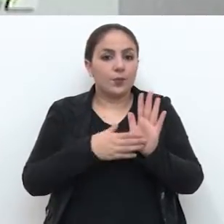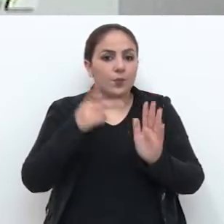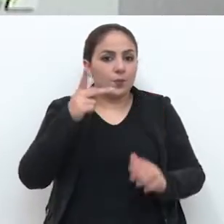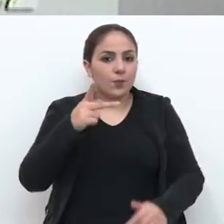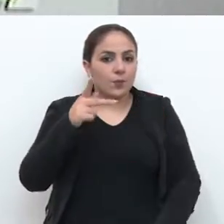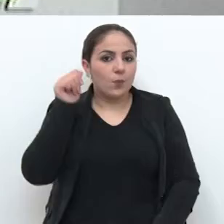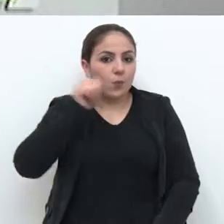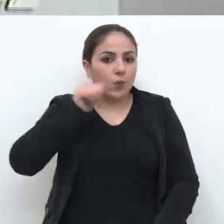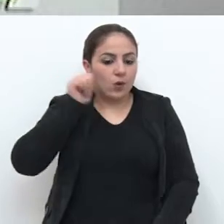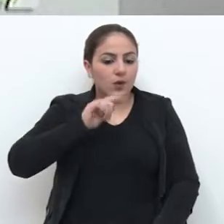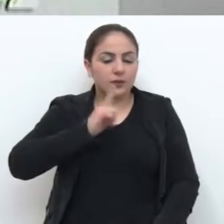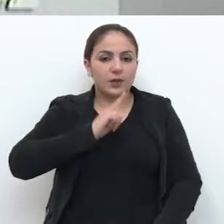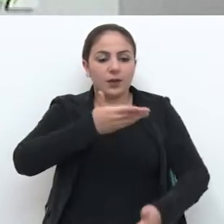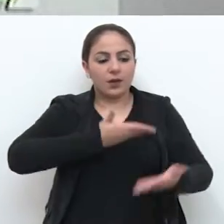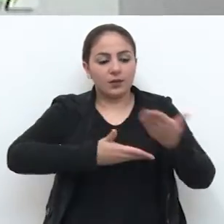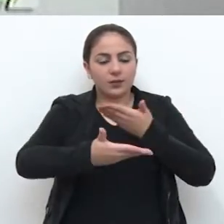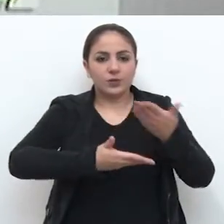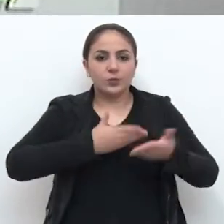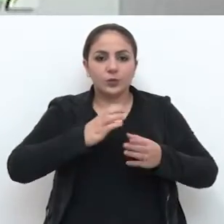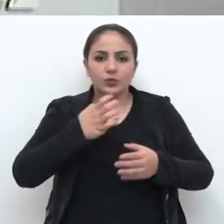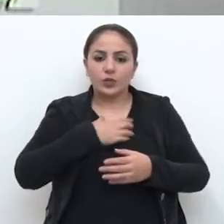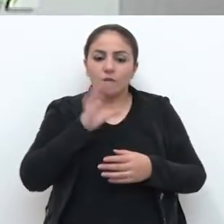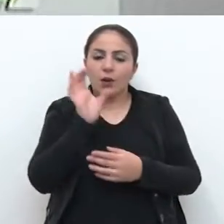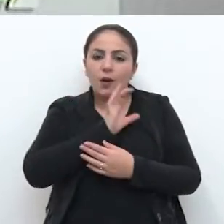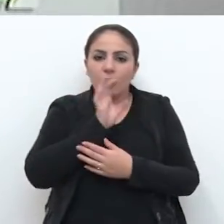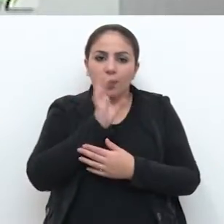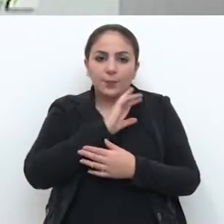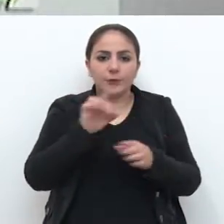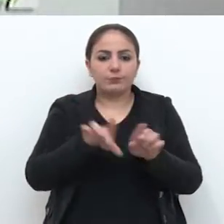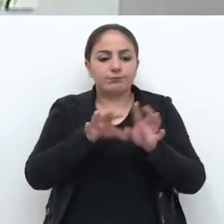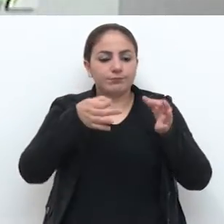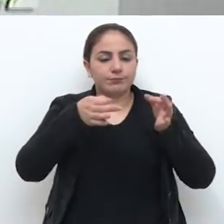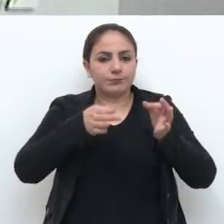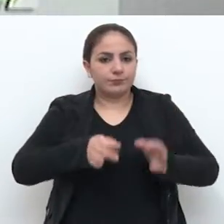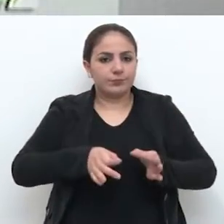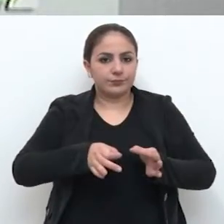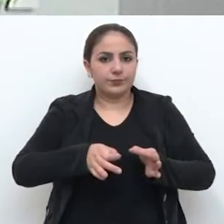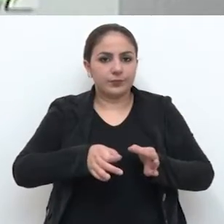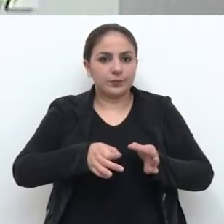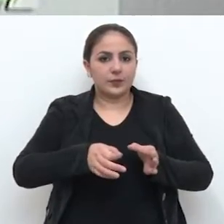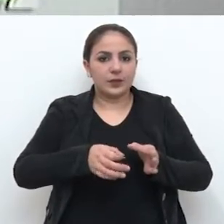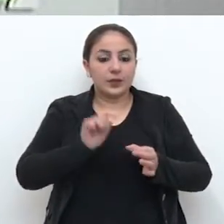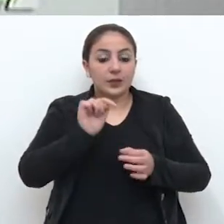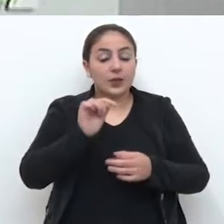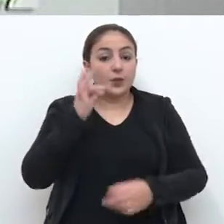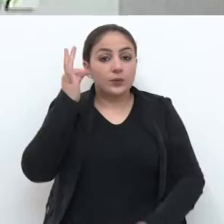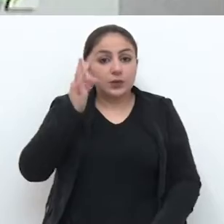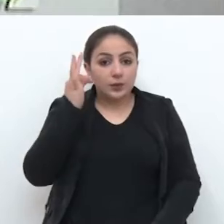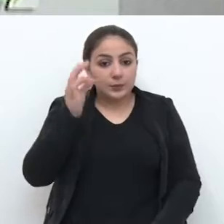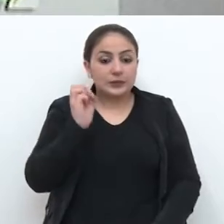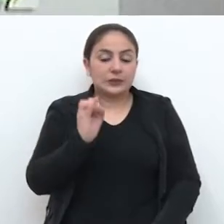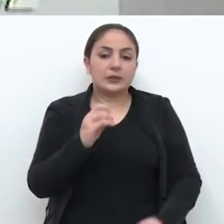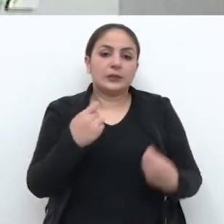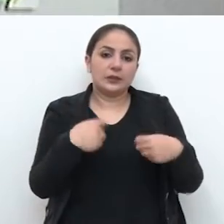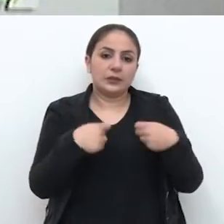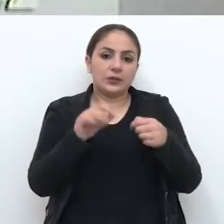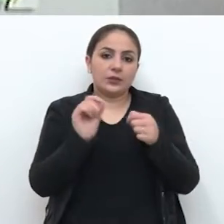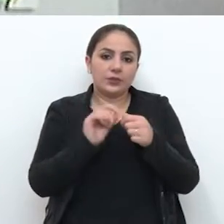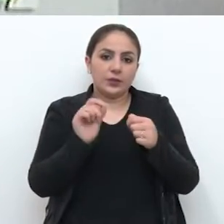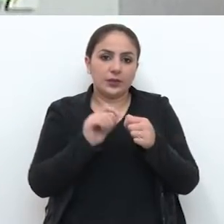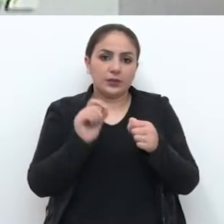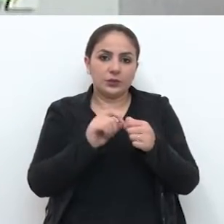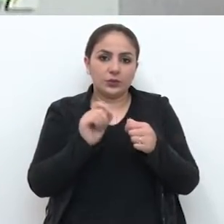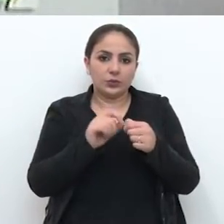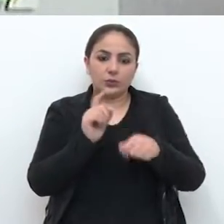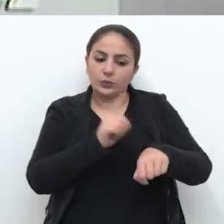proporcionar que as mulheres tenham esse atendimento de forma rápida, eficiente, para que o tratamento, se